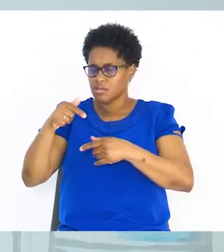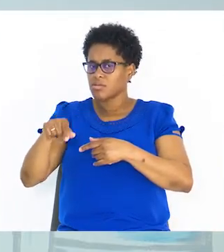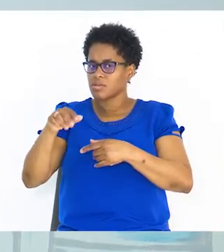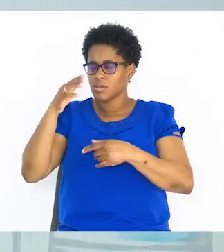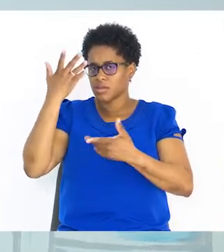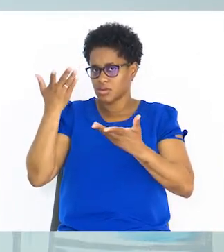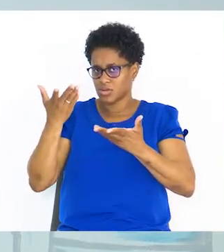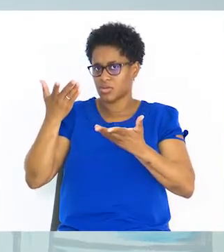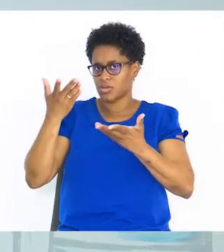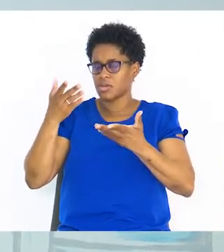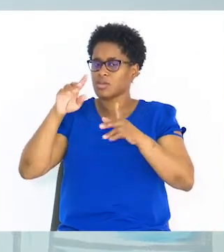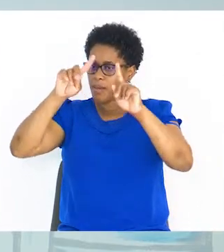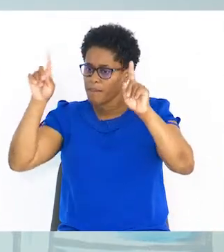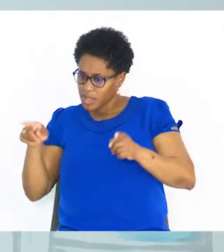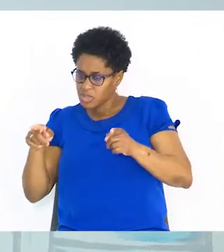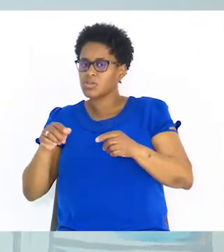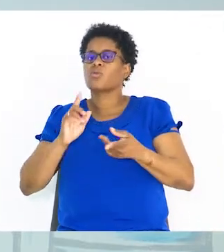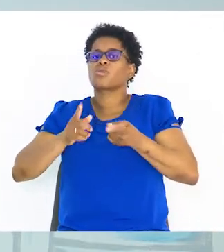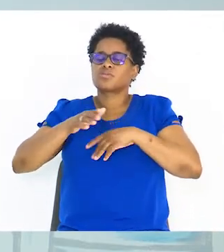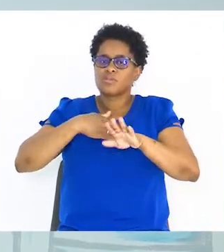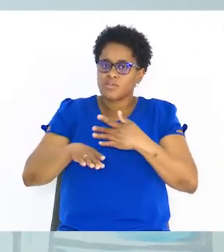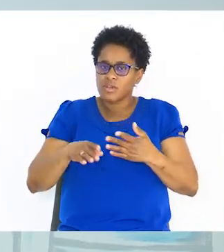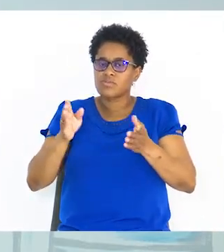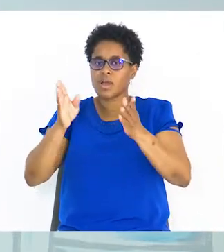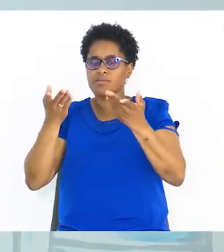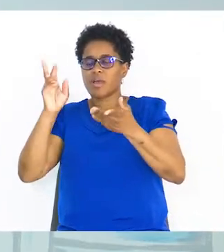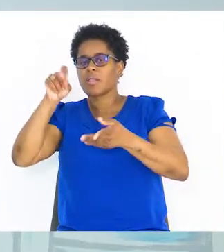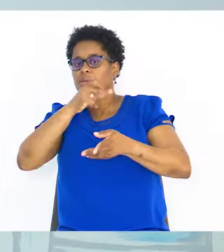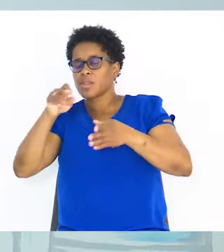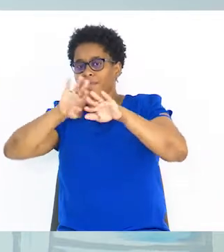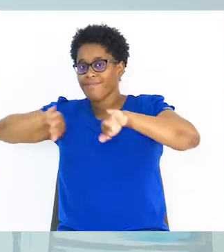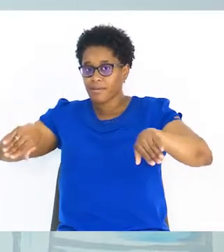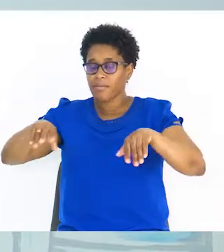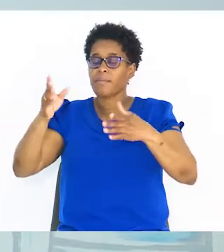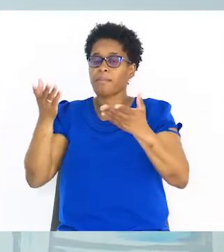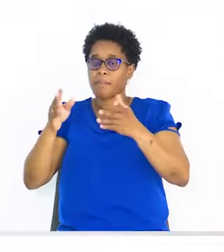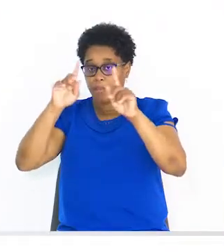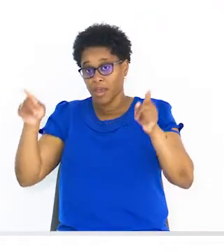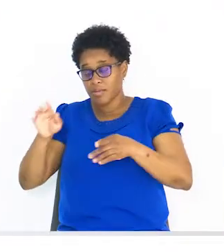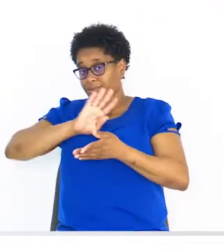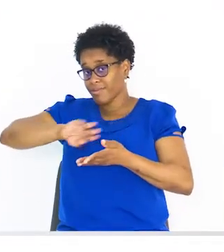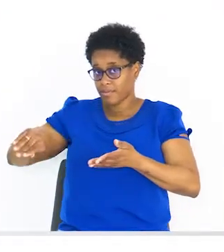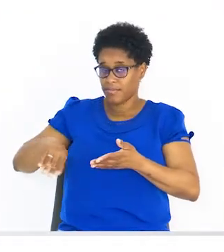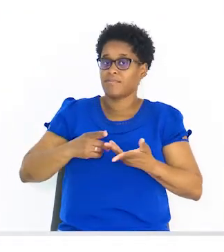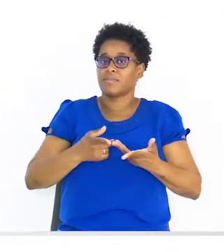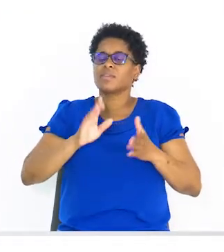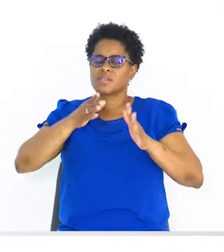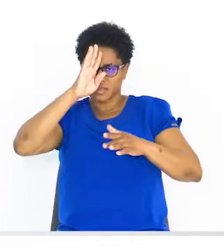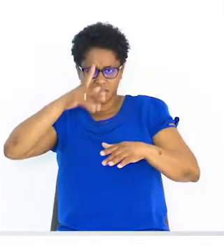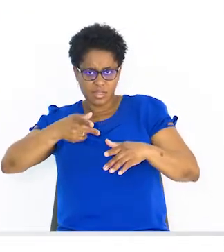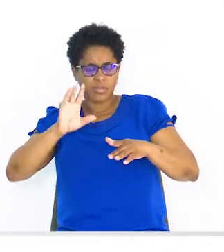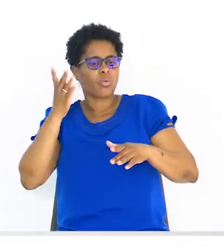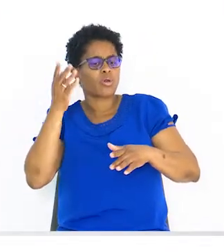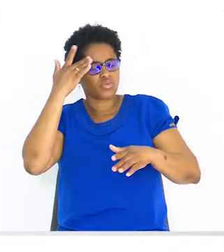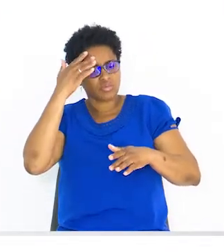inequação que tem parênteses. O é que vamos fazer? Vamos eliminar parênteses. Já sabem que quando o número